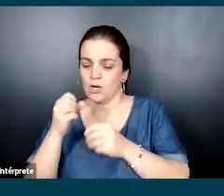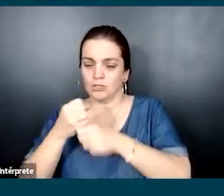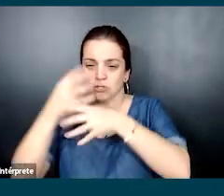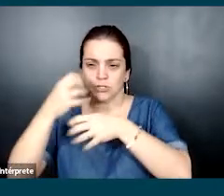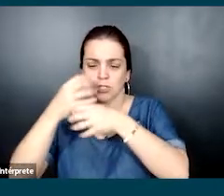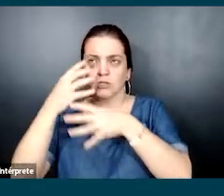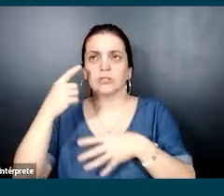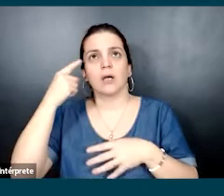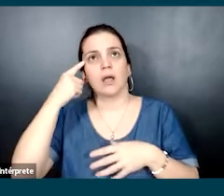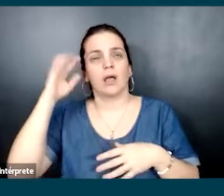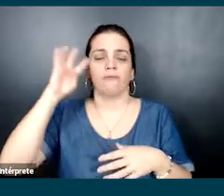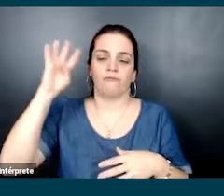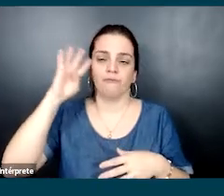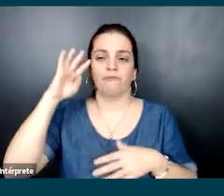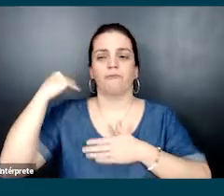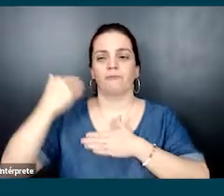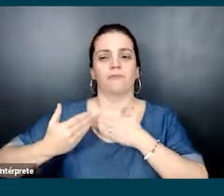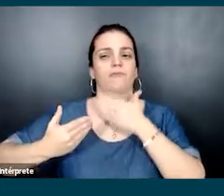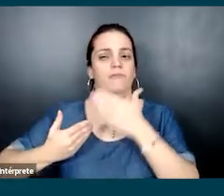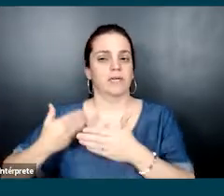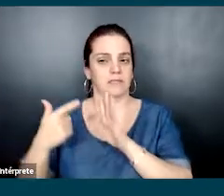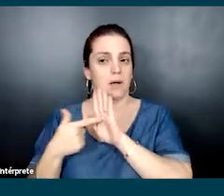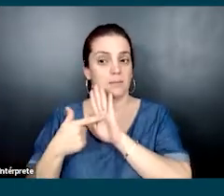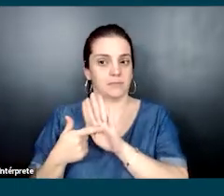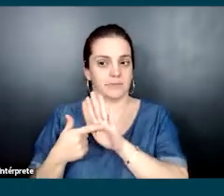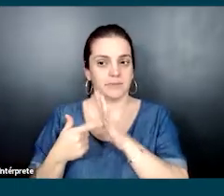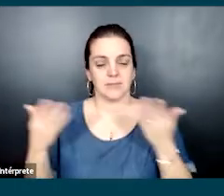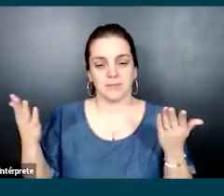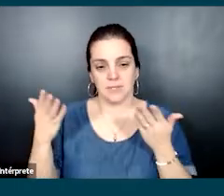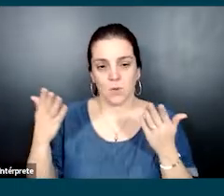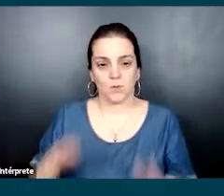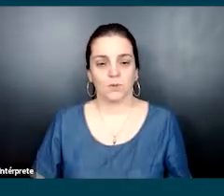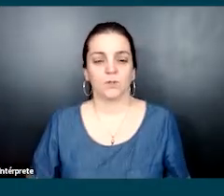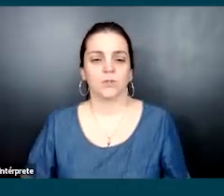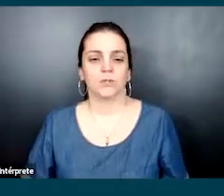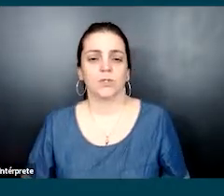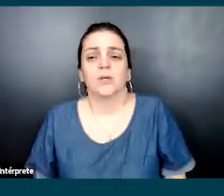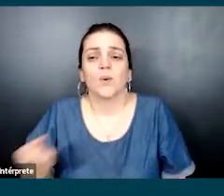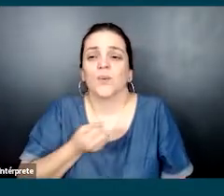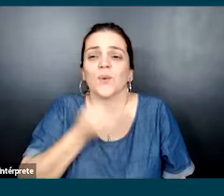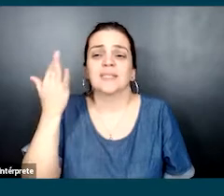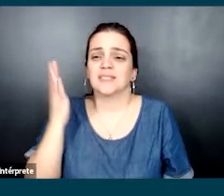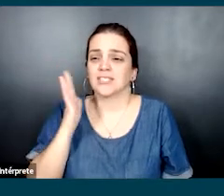bem importante e vai ajudar a gente a ir construindo outras reflexões ao longo dessa apresentação aqui.